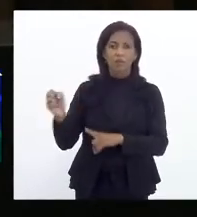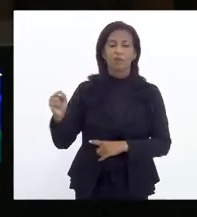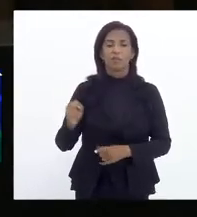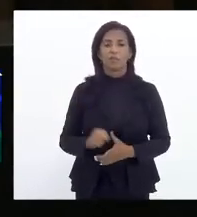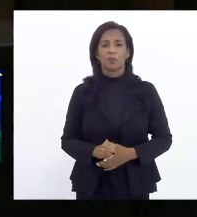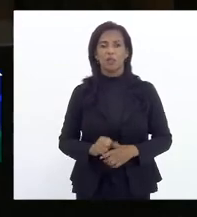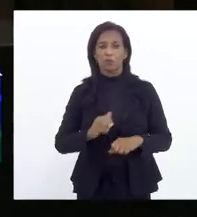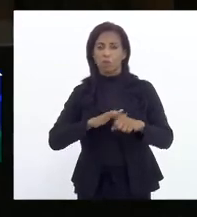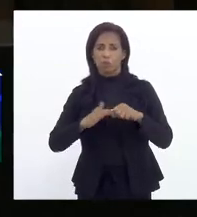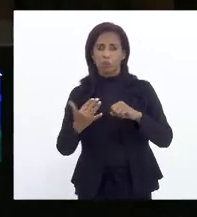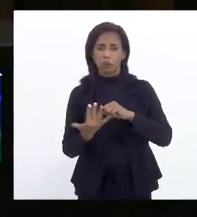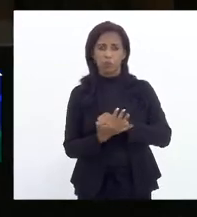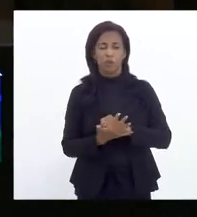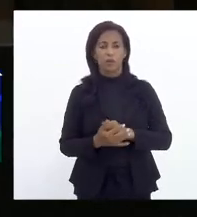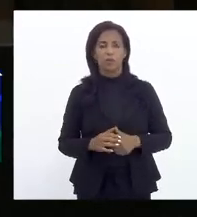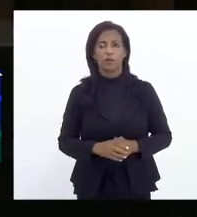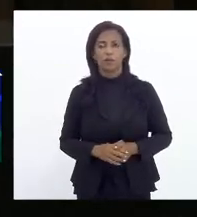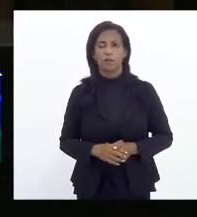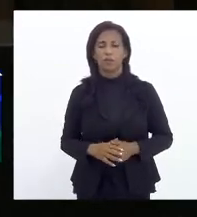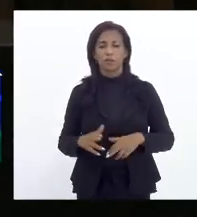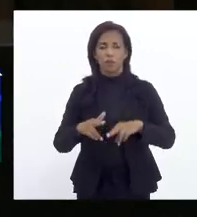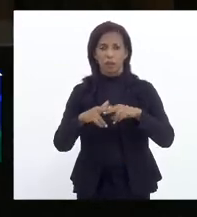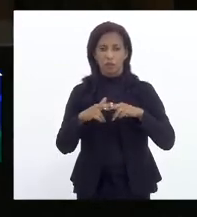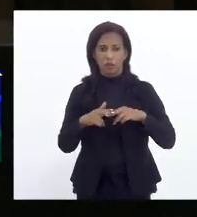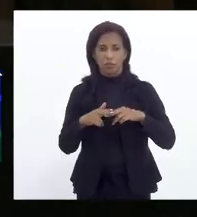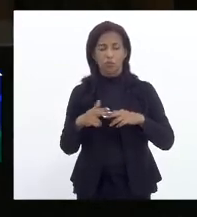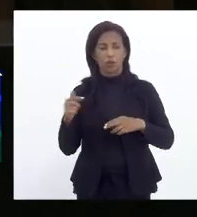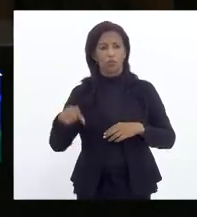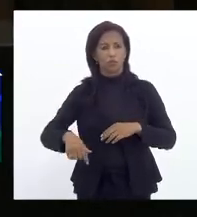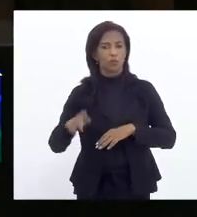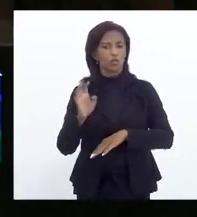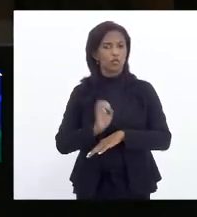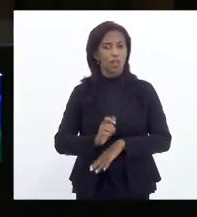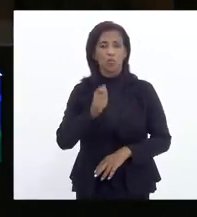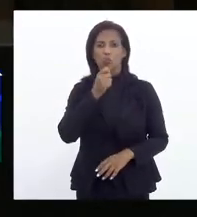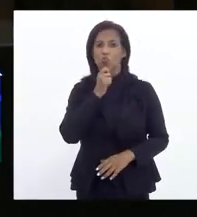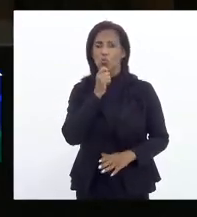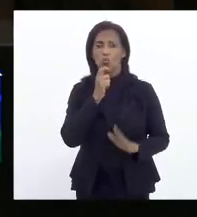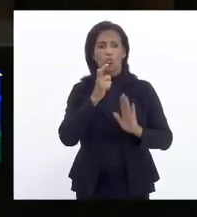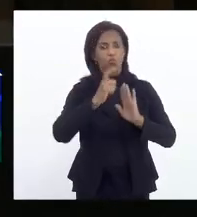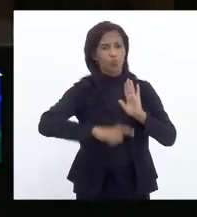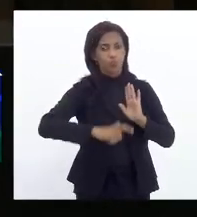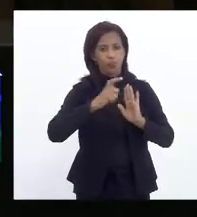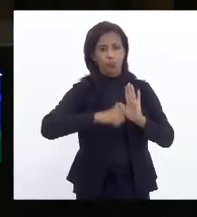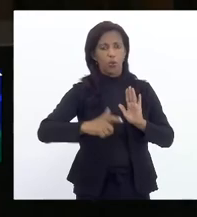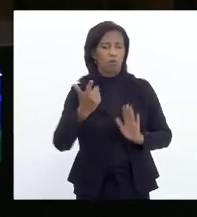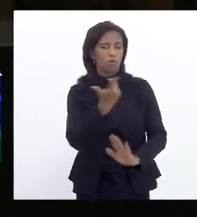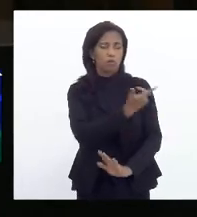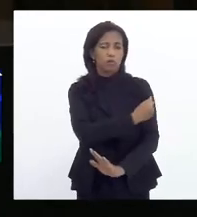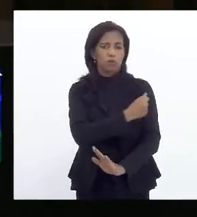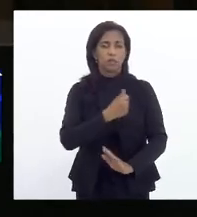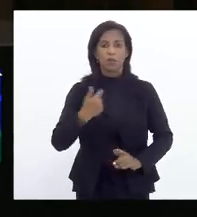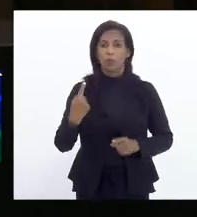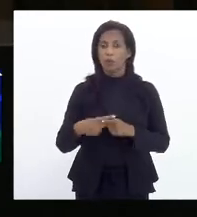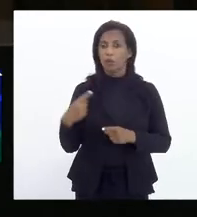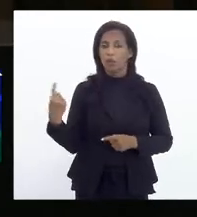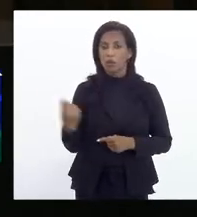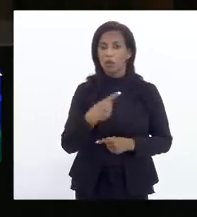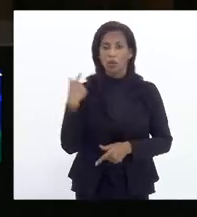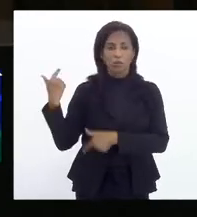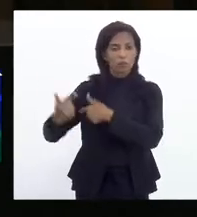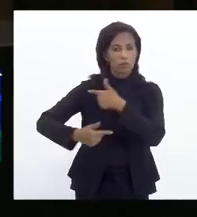o coronavírus. E por isso, no Estado, não tem passaporte sanitário, porque nós estamos